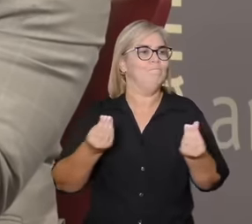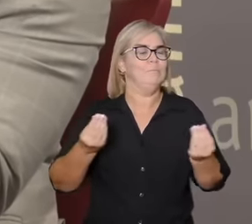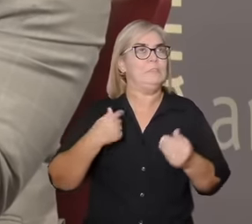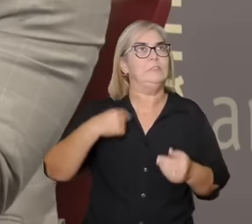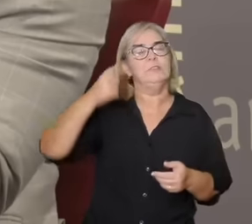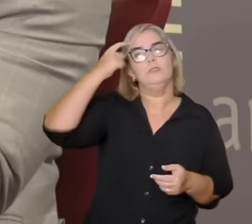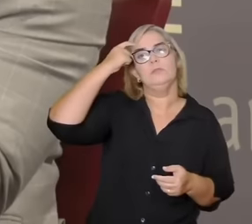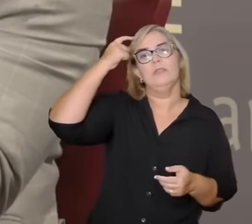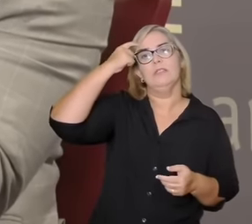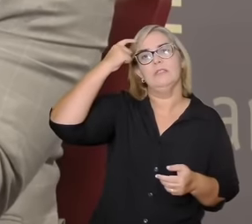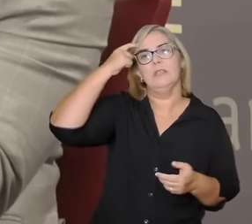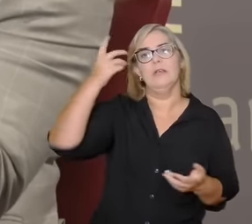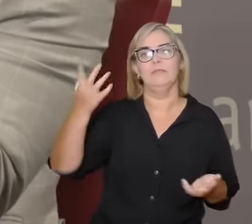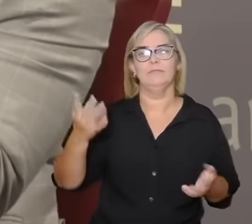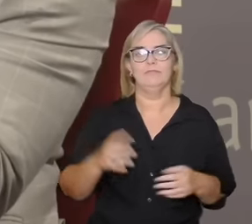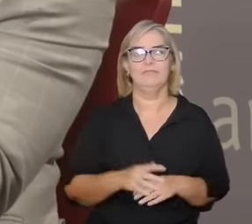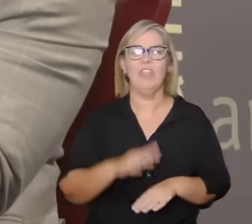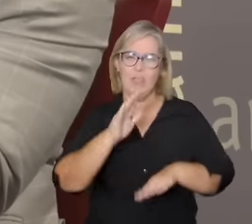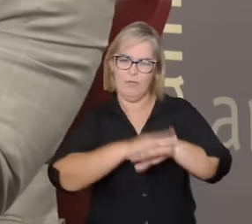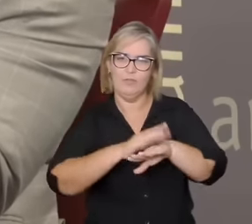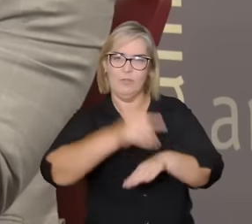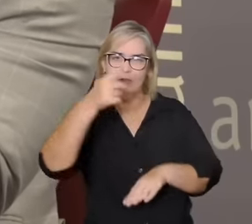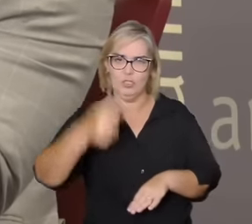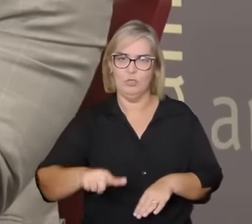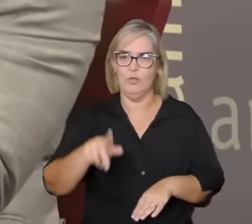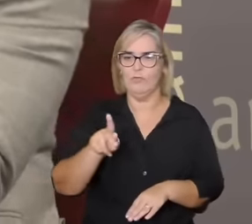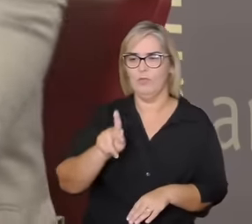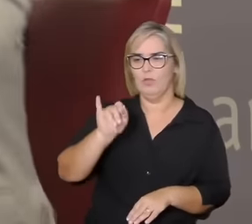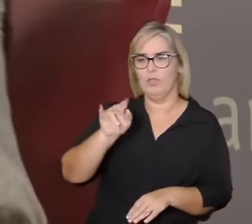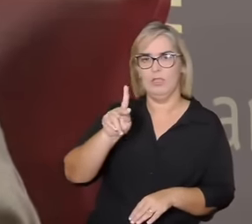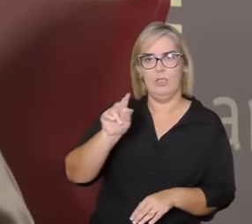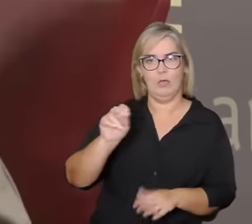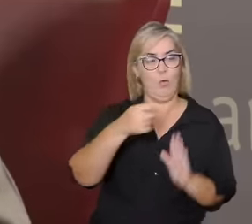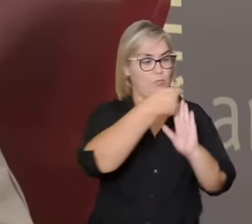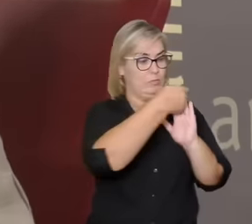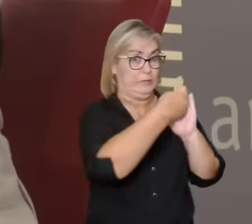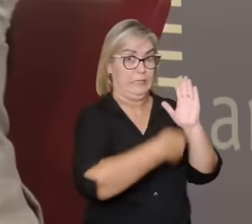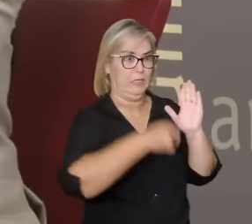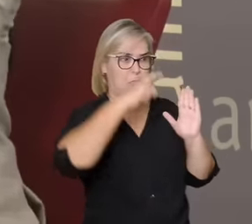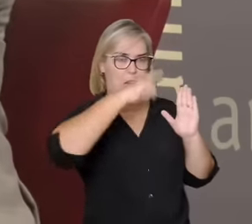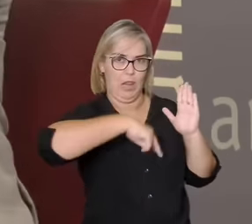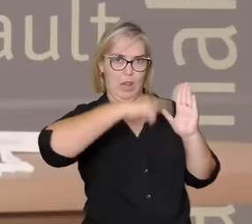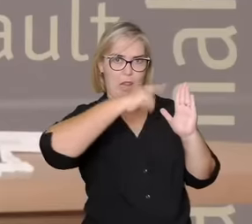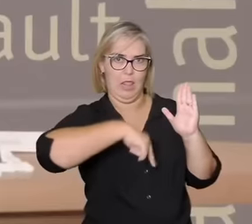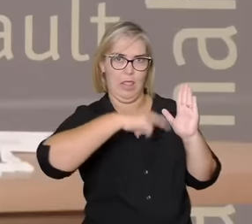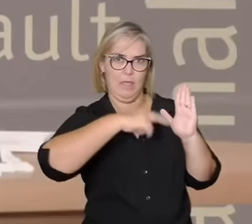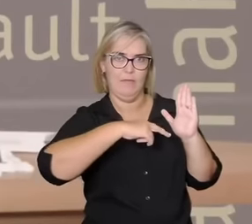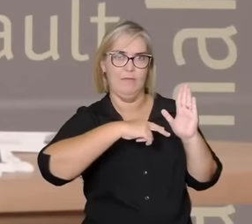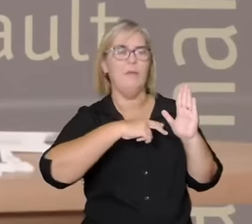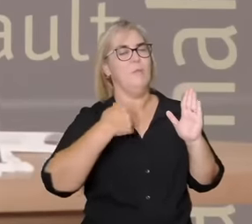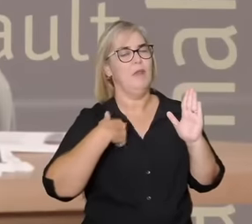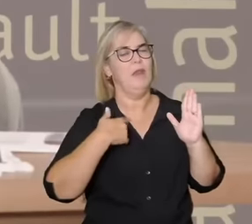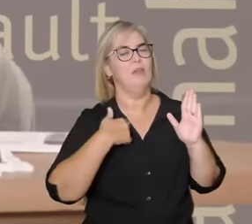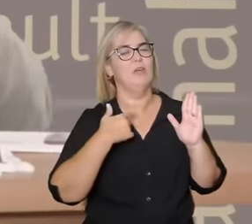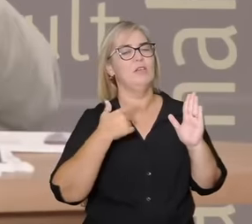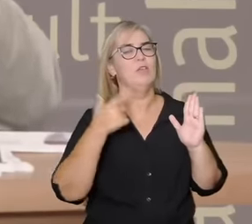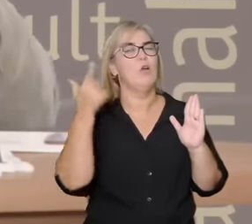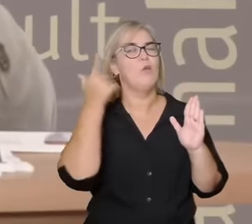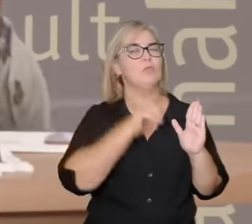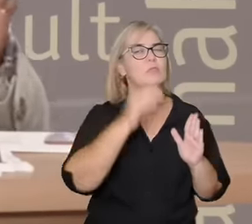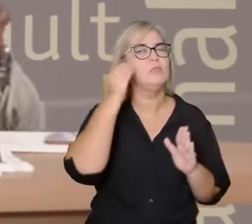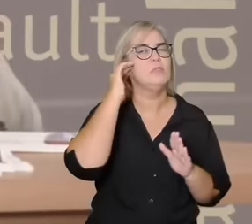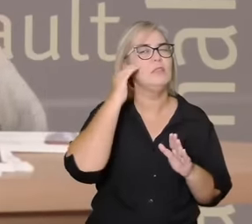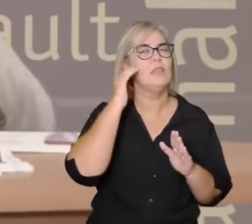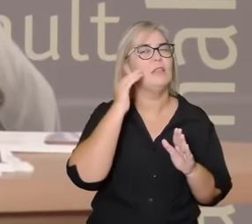eles vou chamar o Kiko que vai nos trazer uma leitura para a gente fazer a passagem para compreender